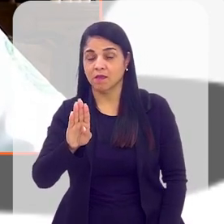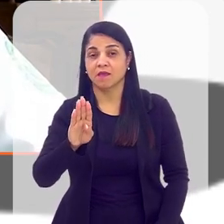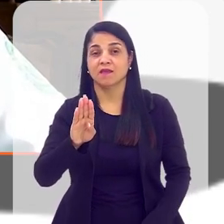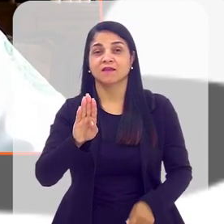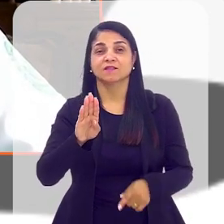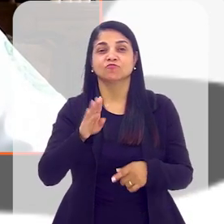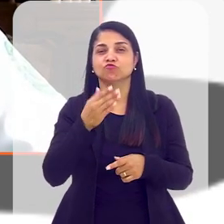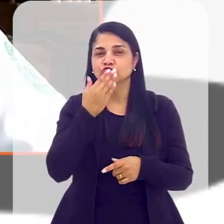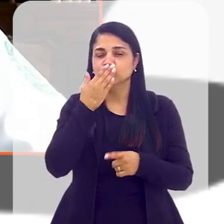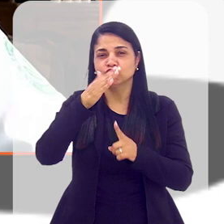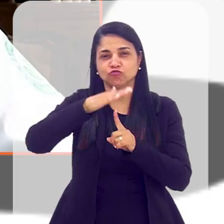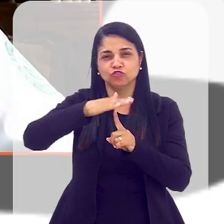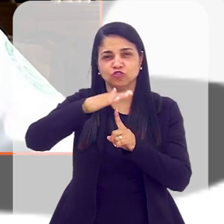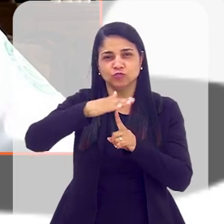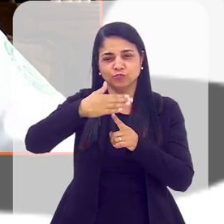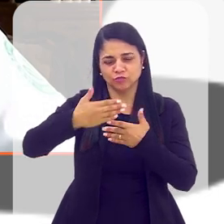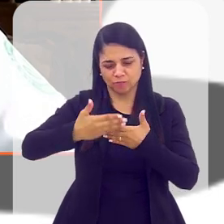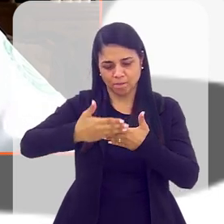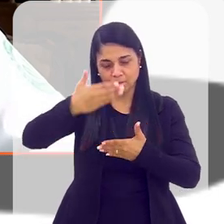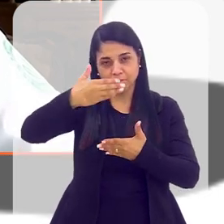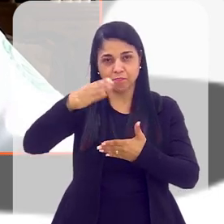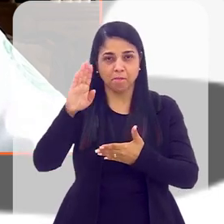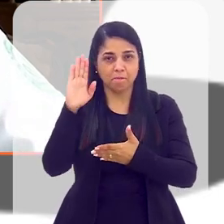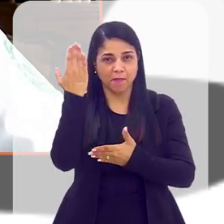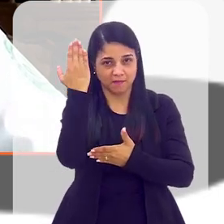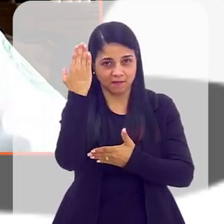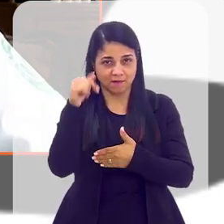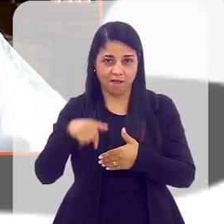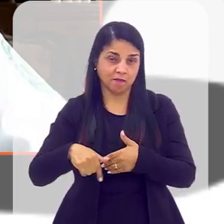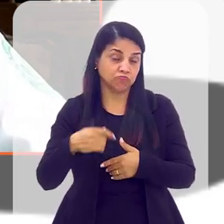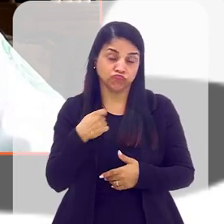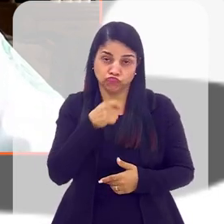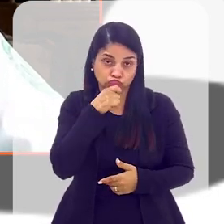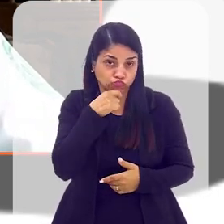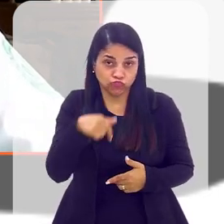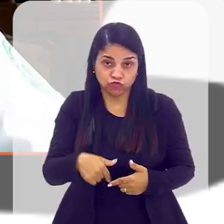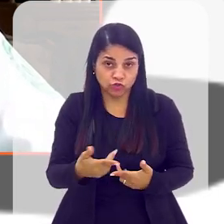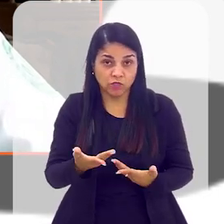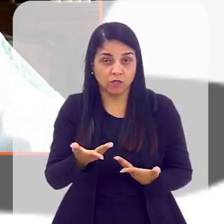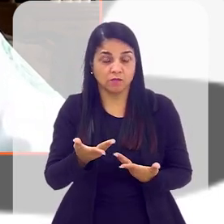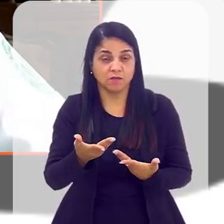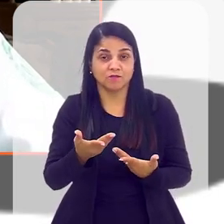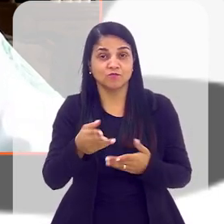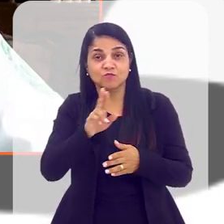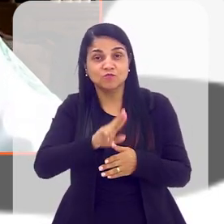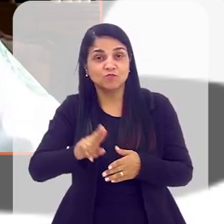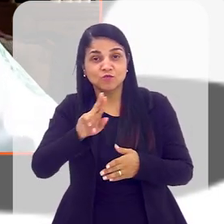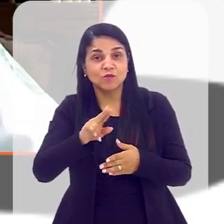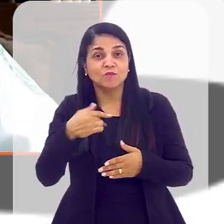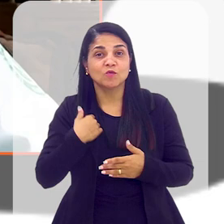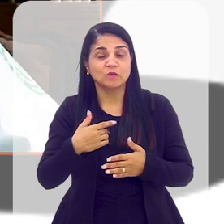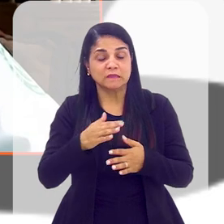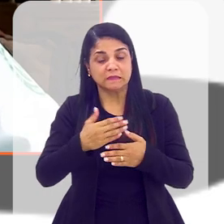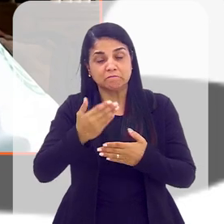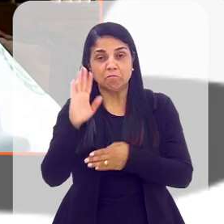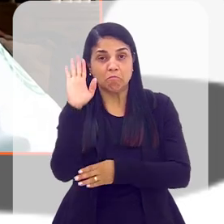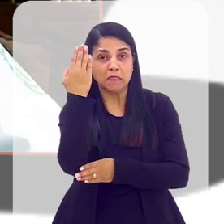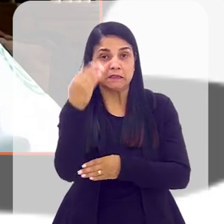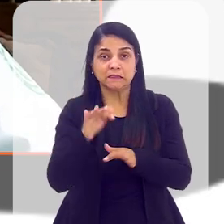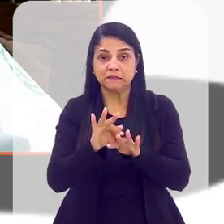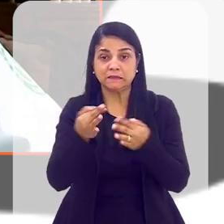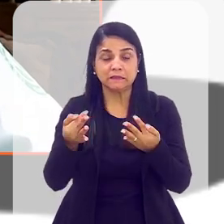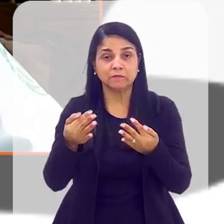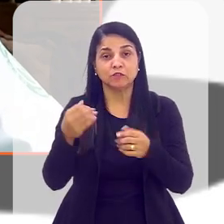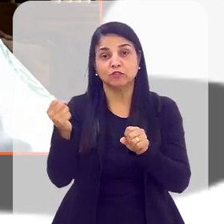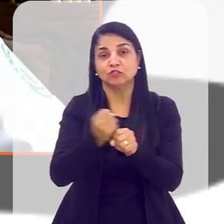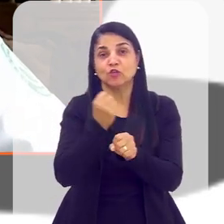Oriented Strandboard, que é um tipo de compensado. Só que naquela época não existia no Brasil. Então, nós usamos o compensado resinado, esse que se usa para fazer tapume